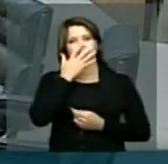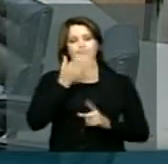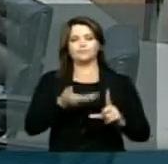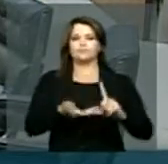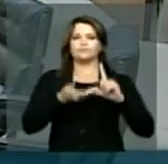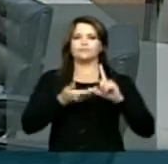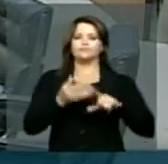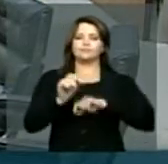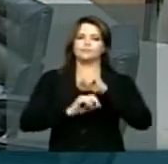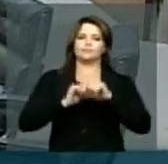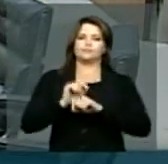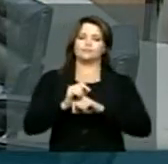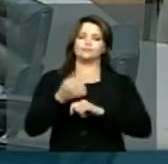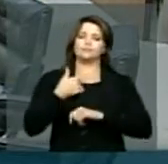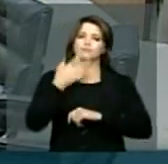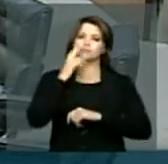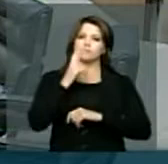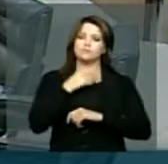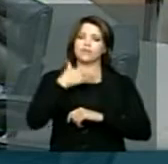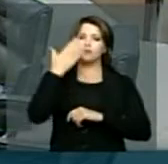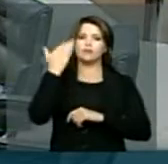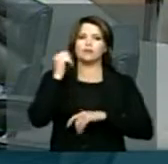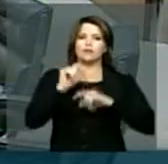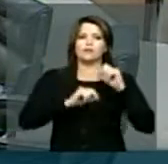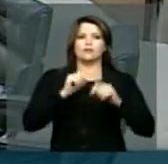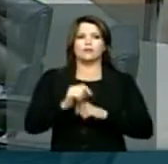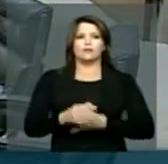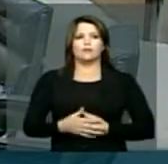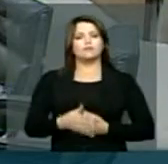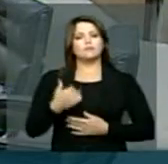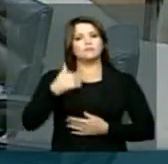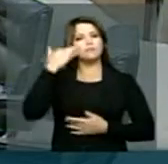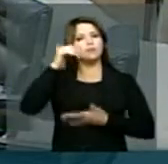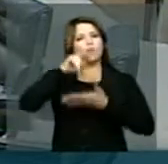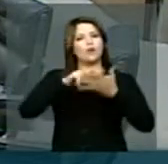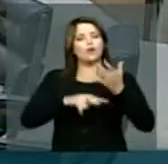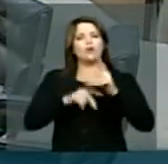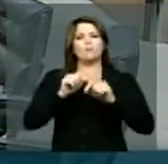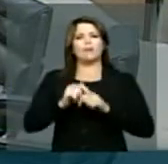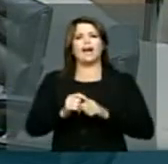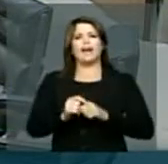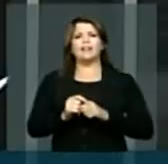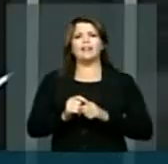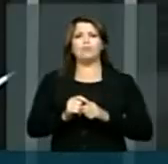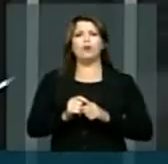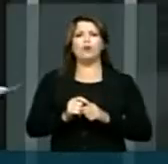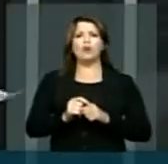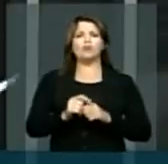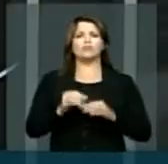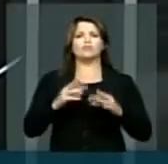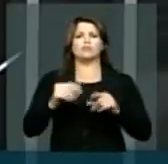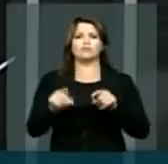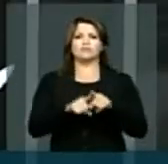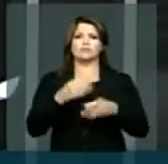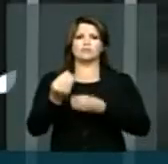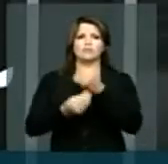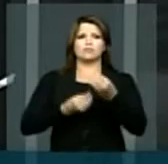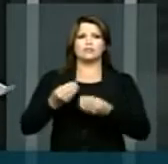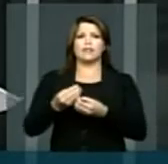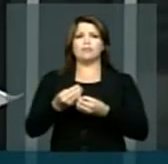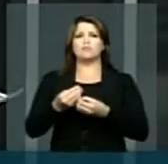Câmara eu queria, se eu desse, dar como líder, se eu pudesse divulgar em todos os meios de comunicação